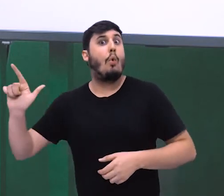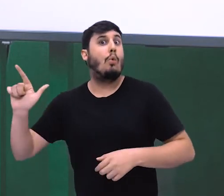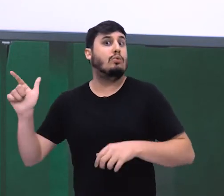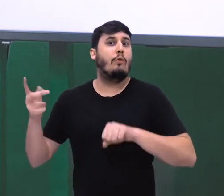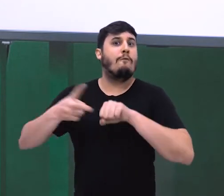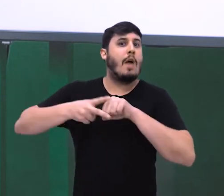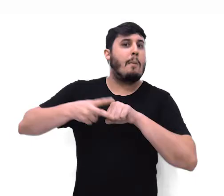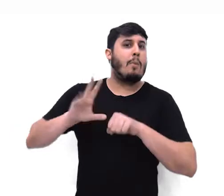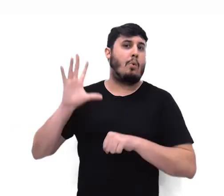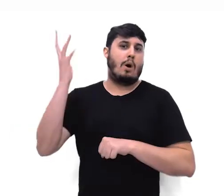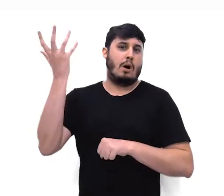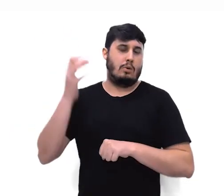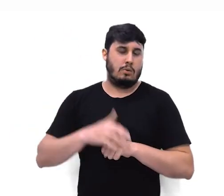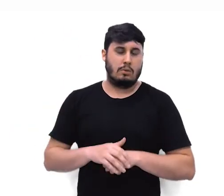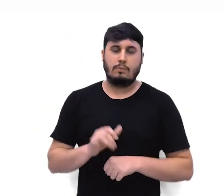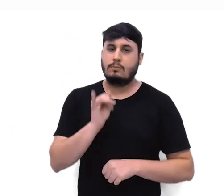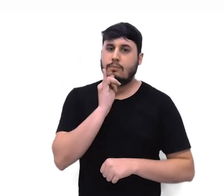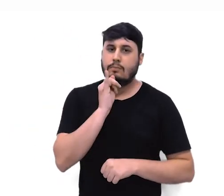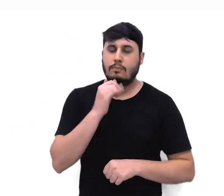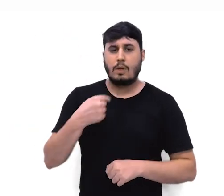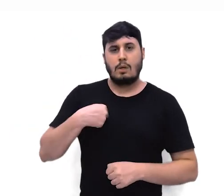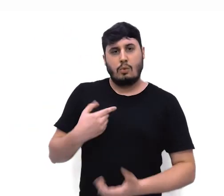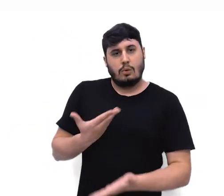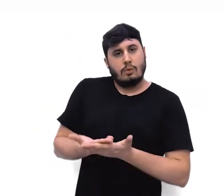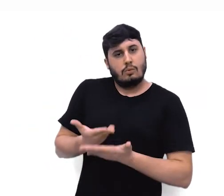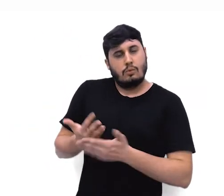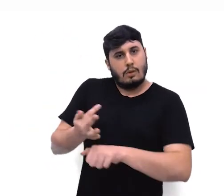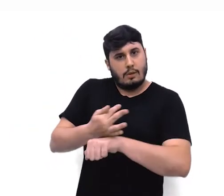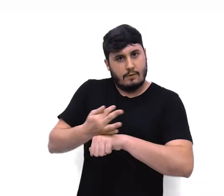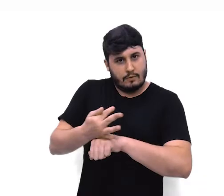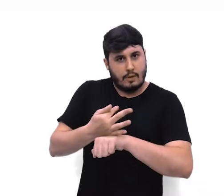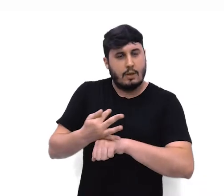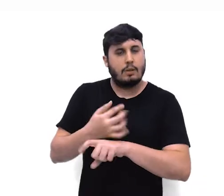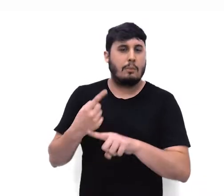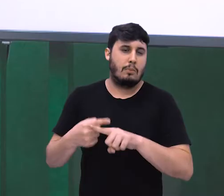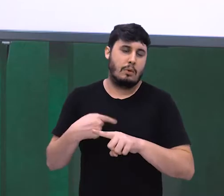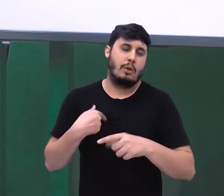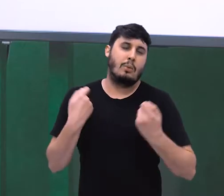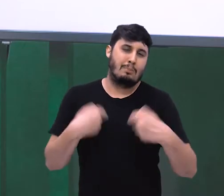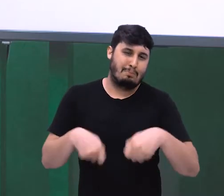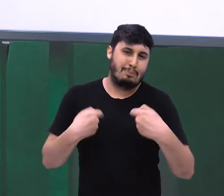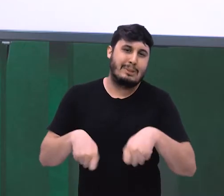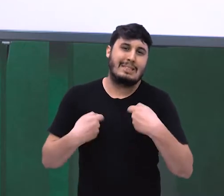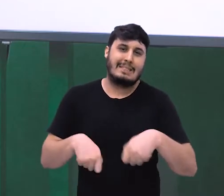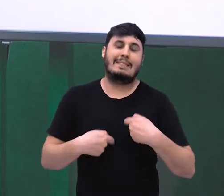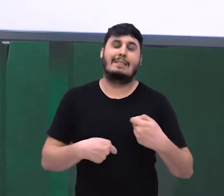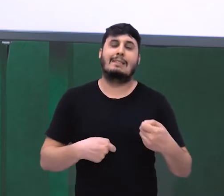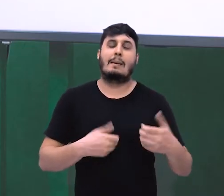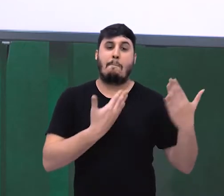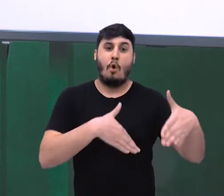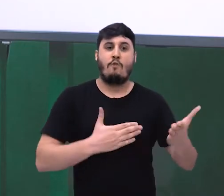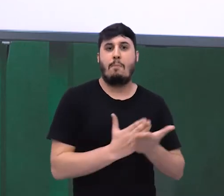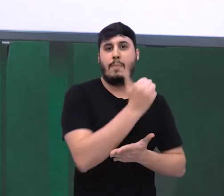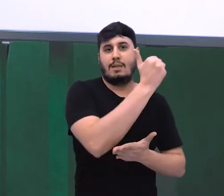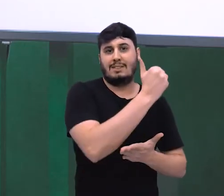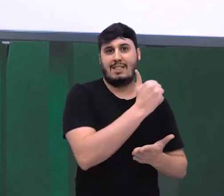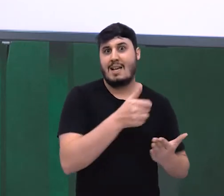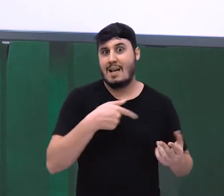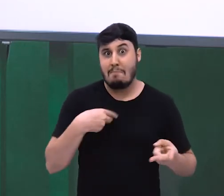acontecido. Eu estudei nas férias porque precisava passar no teste. Observe aí a relação